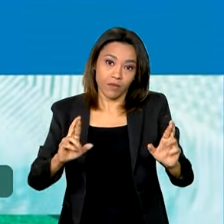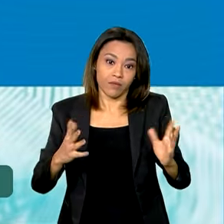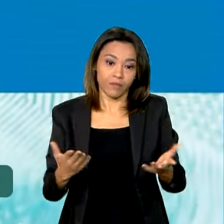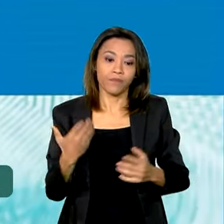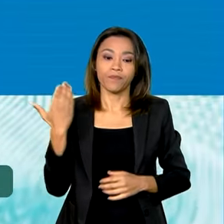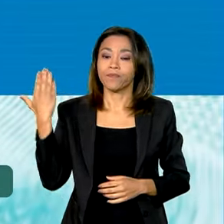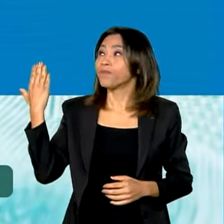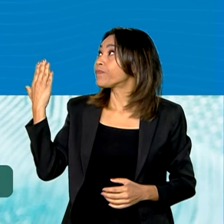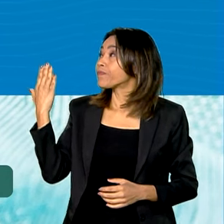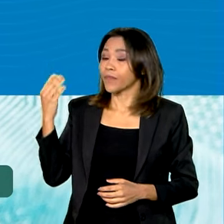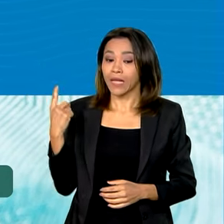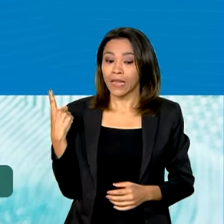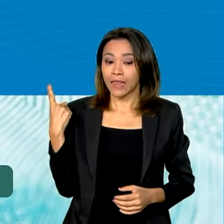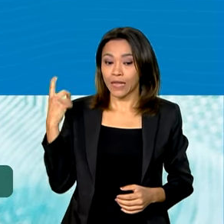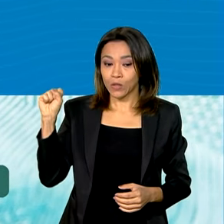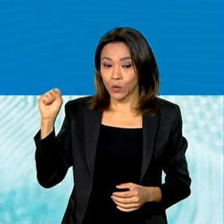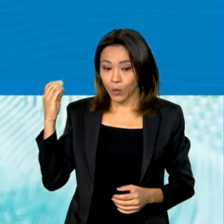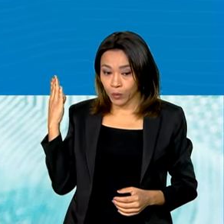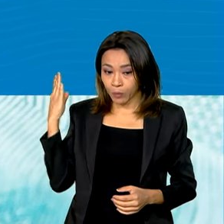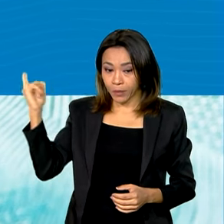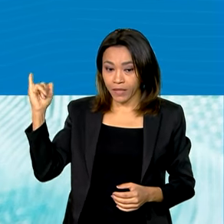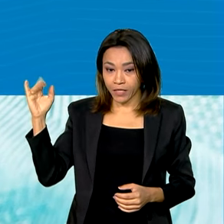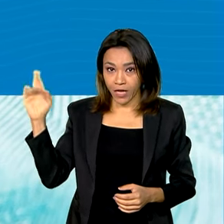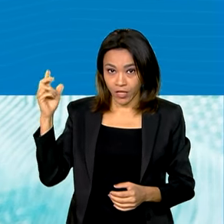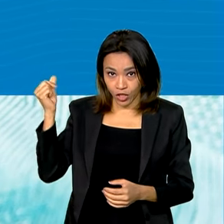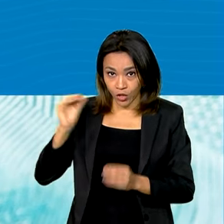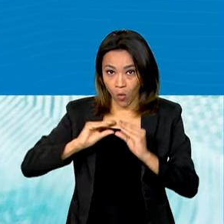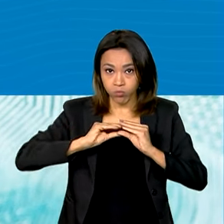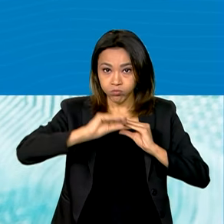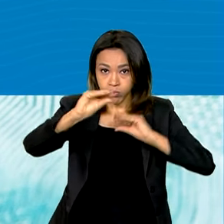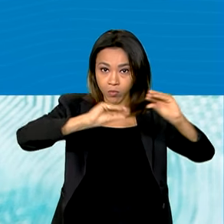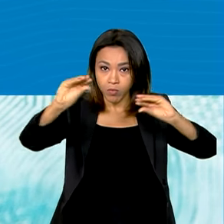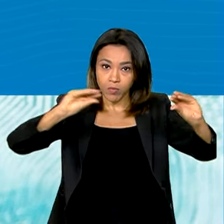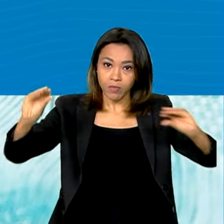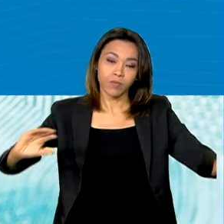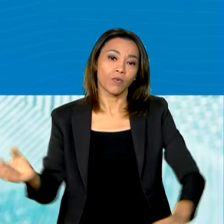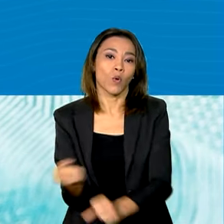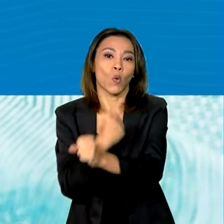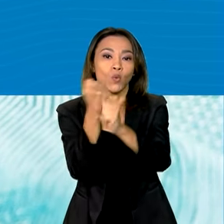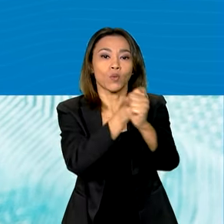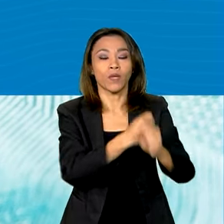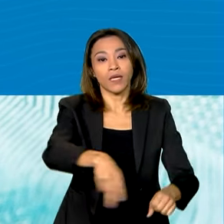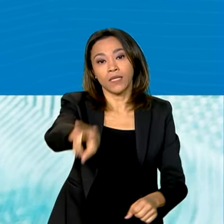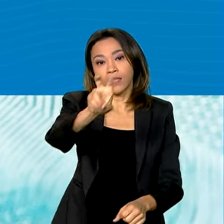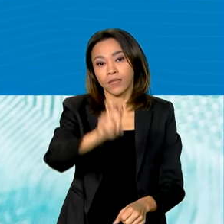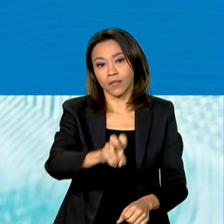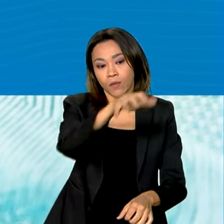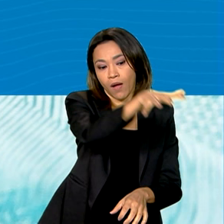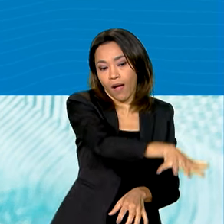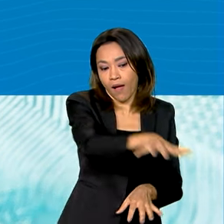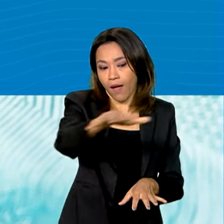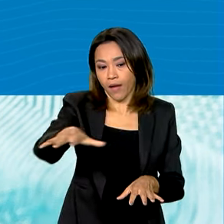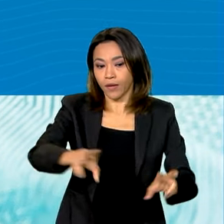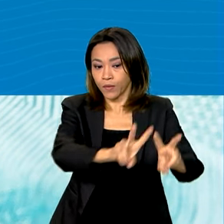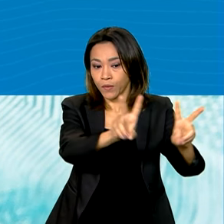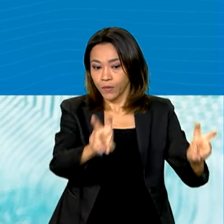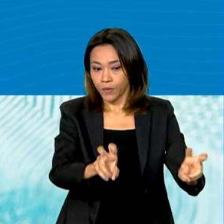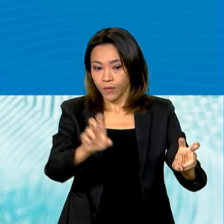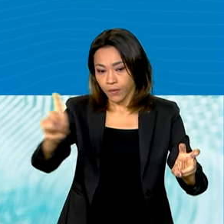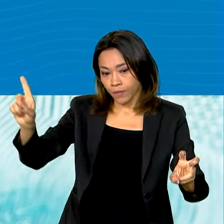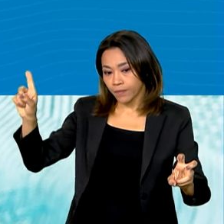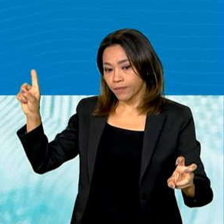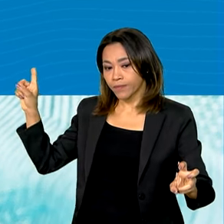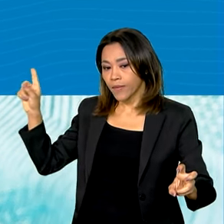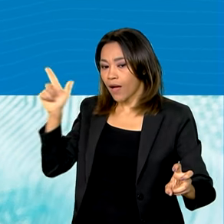18 bilhões de reais serão distribuídos para obras em cinco setores. Abastecimento de